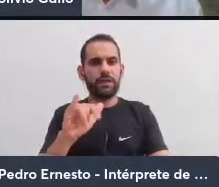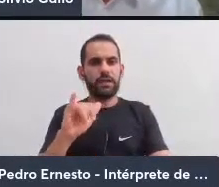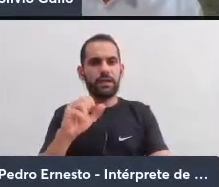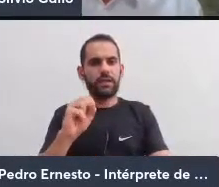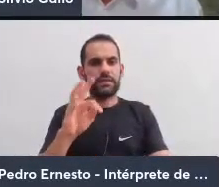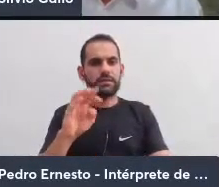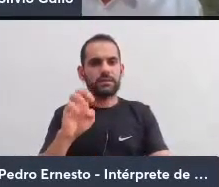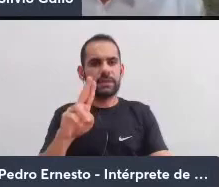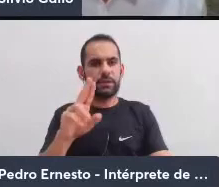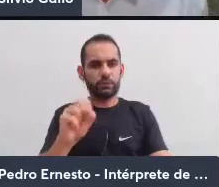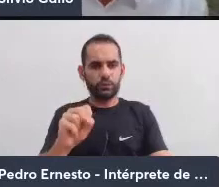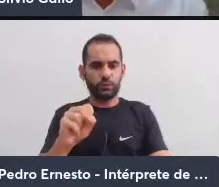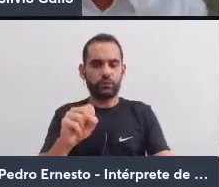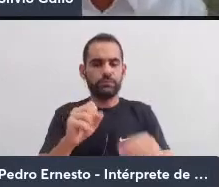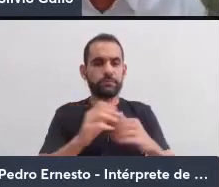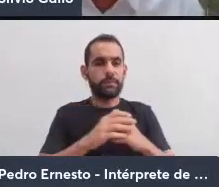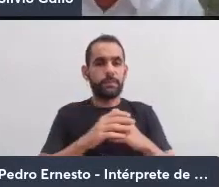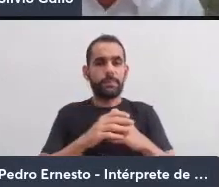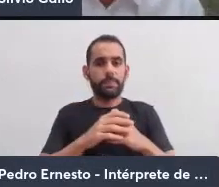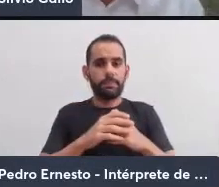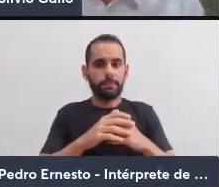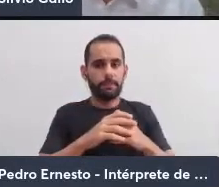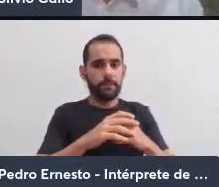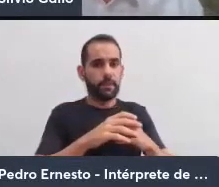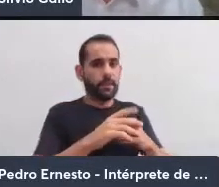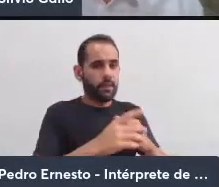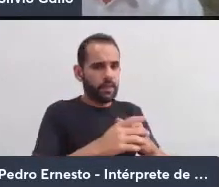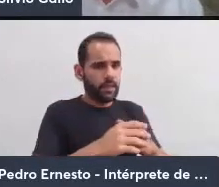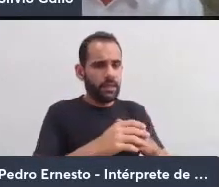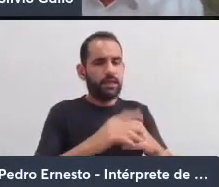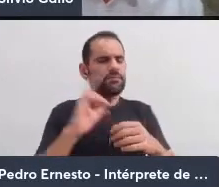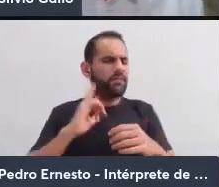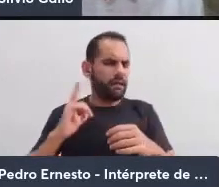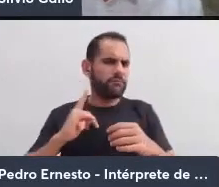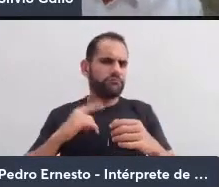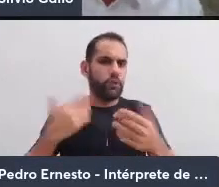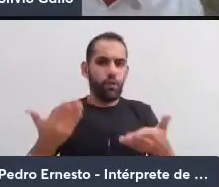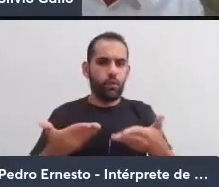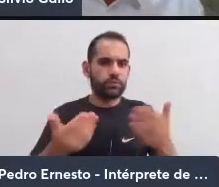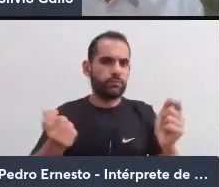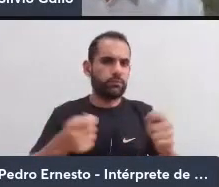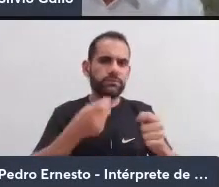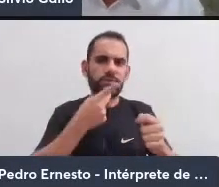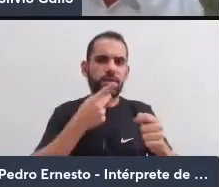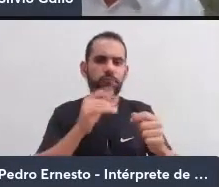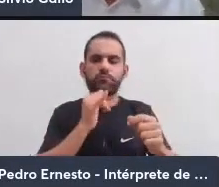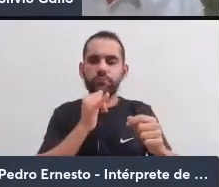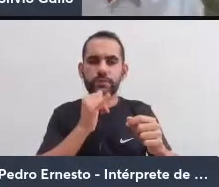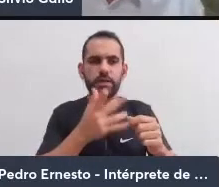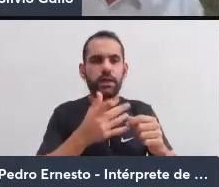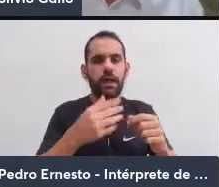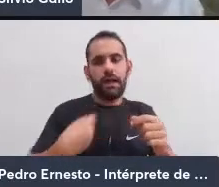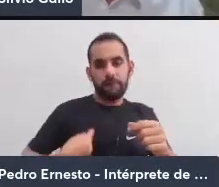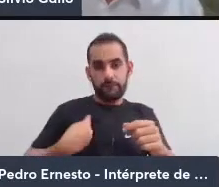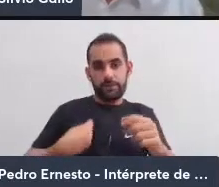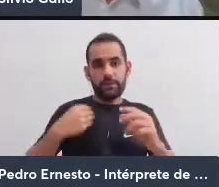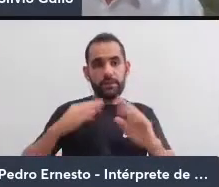escolar só engendra filisteus. O que a gente poderia dizer em termos contemporâneos que a vida escolar produz